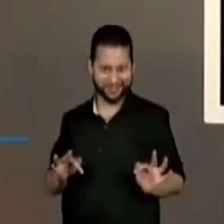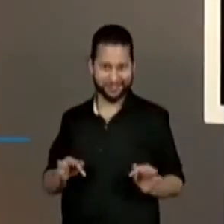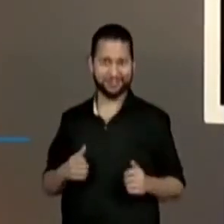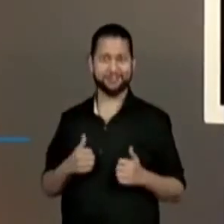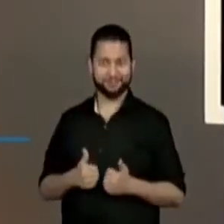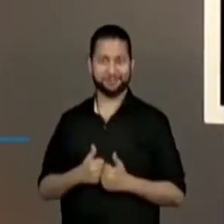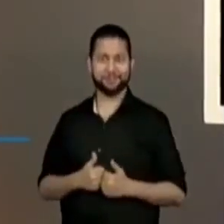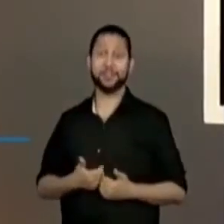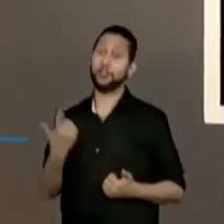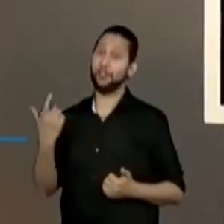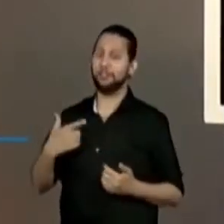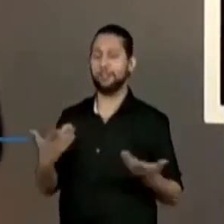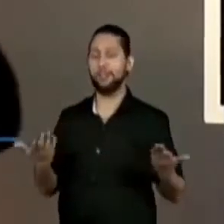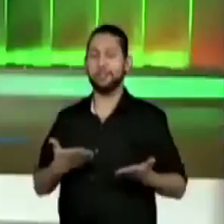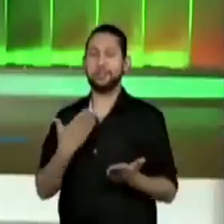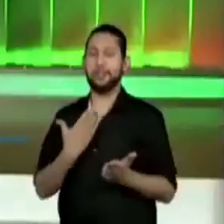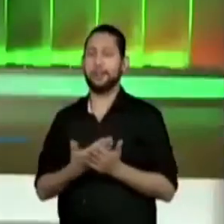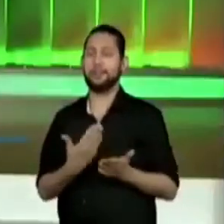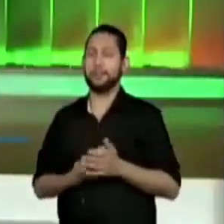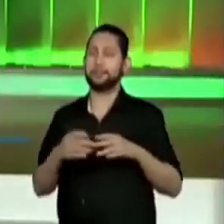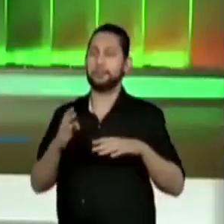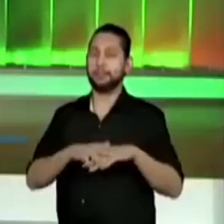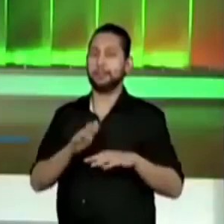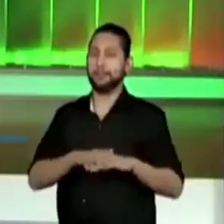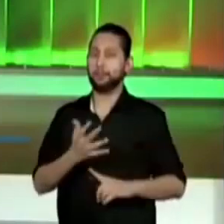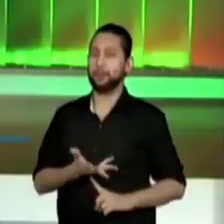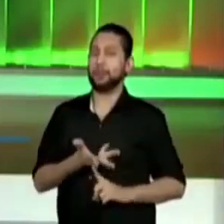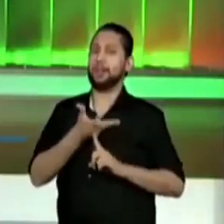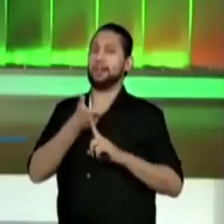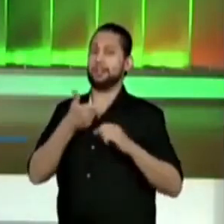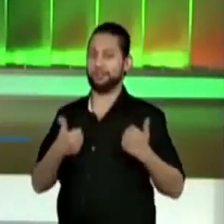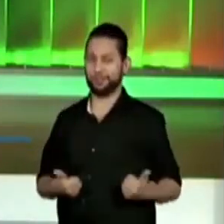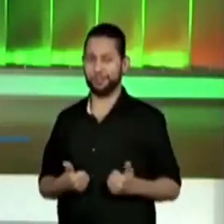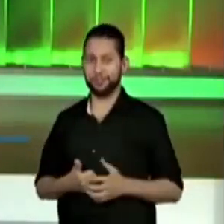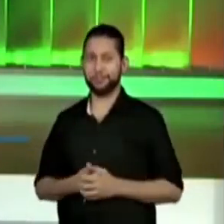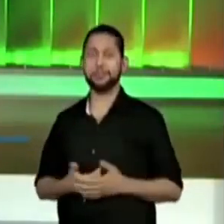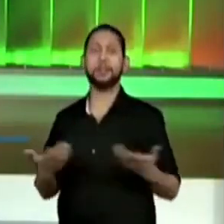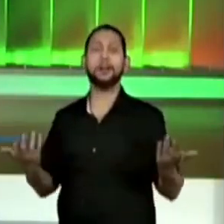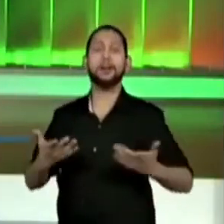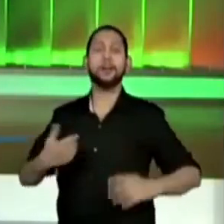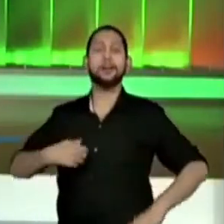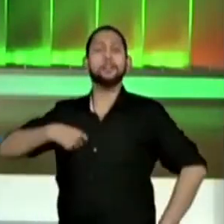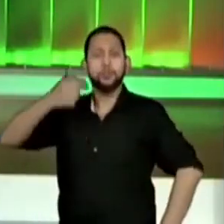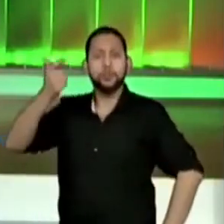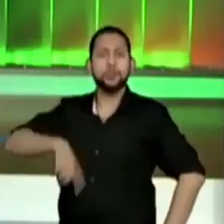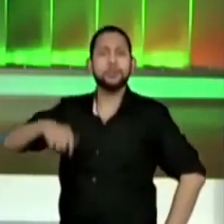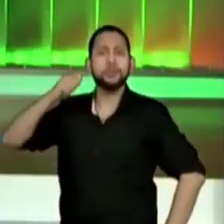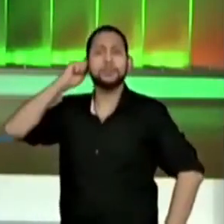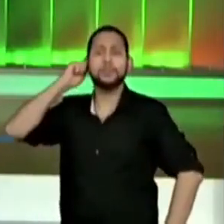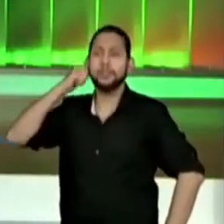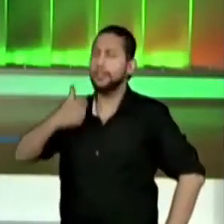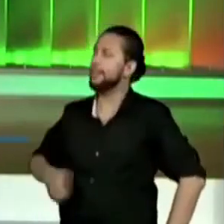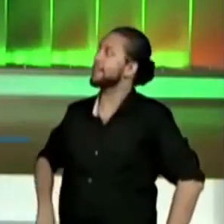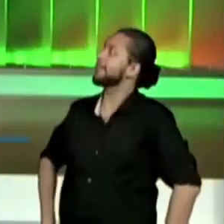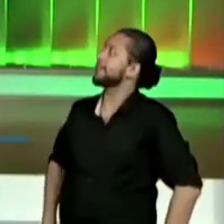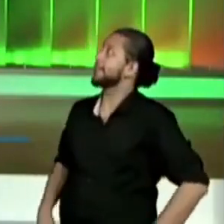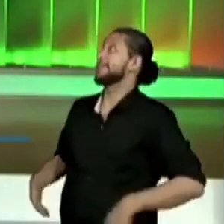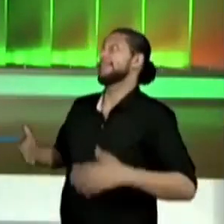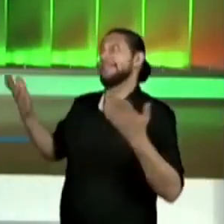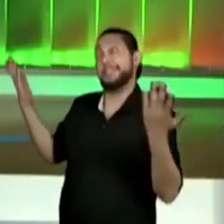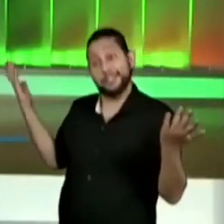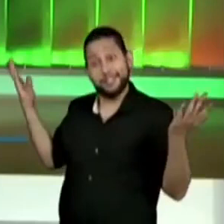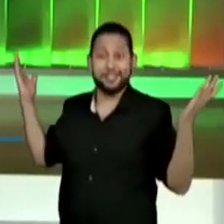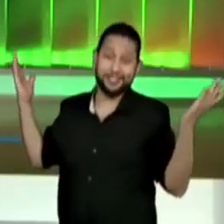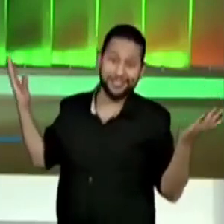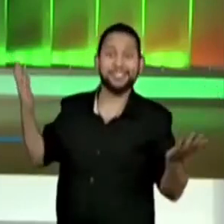de arte. Ok? Então, antes de começar a mão na massa, o Andrei está com a gente de novo. Para o nosso